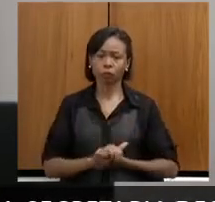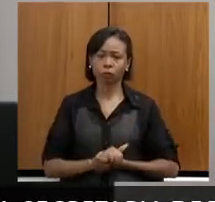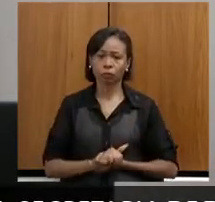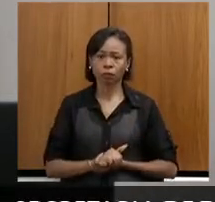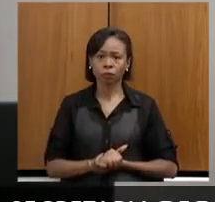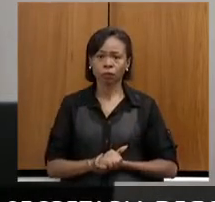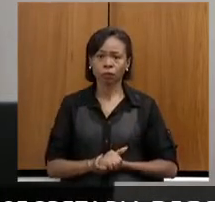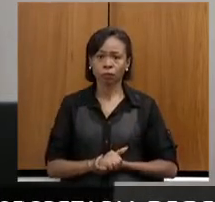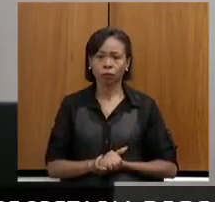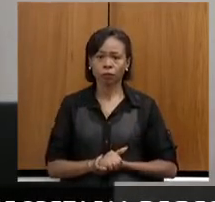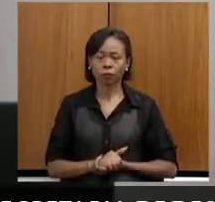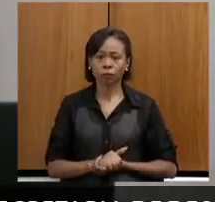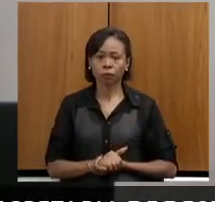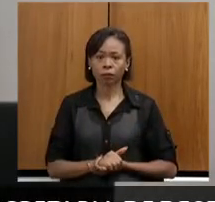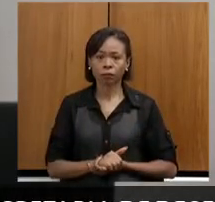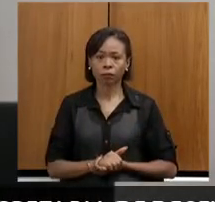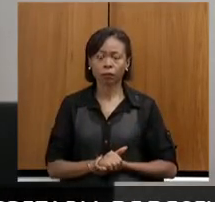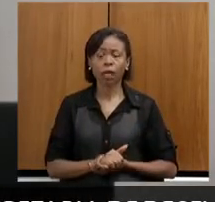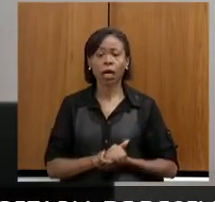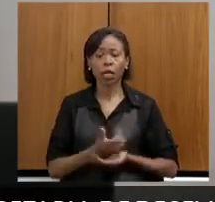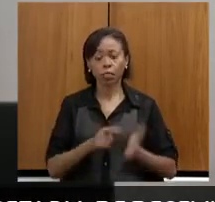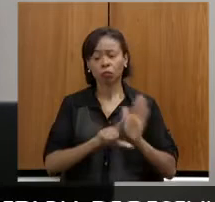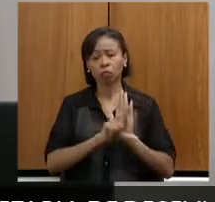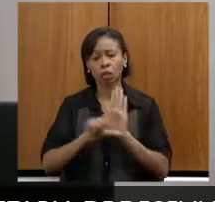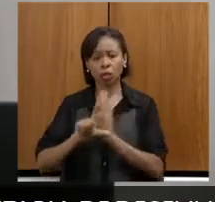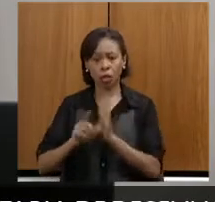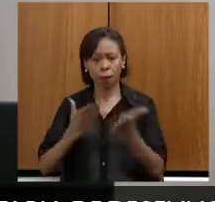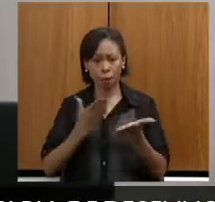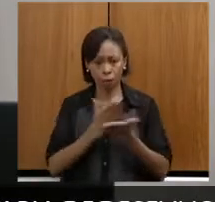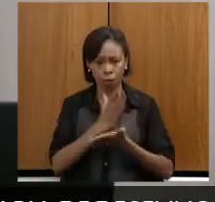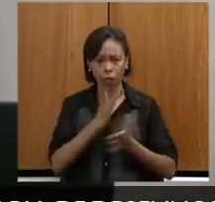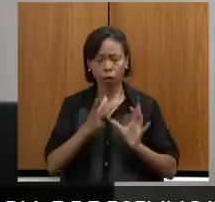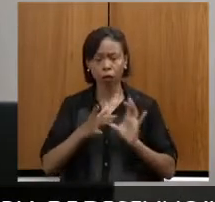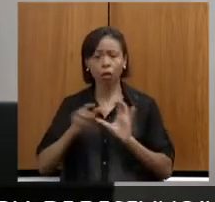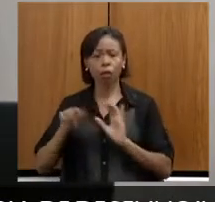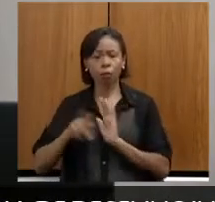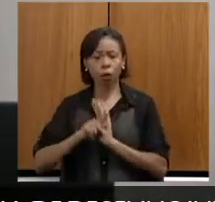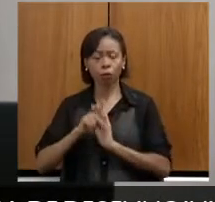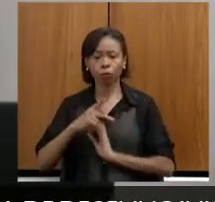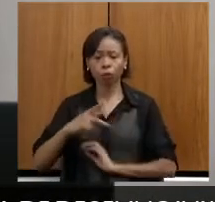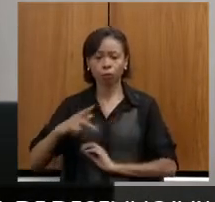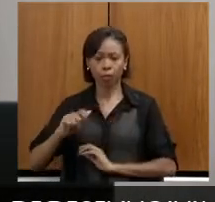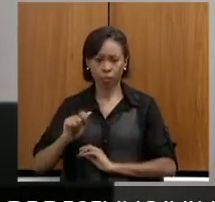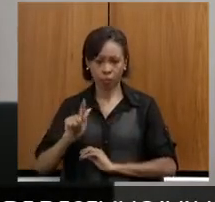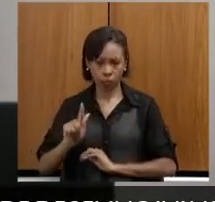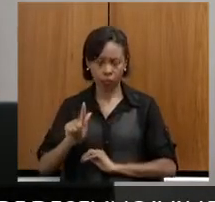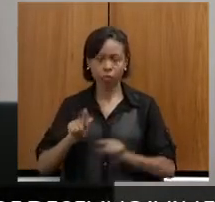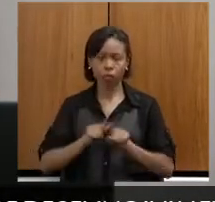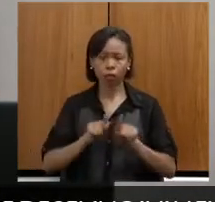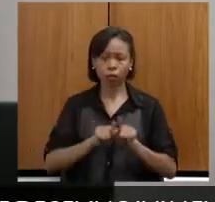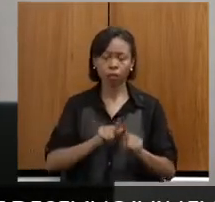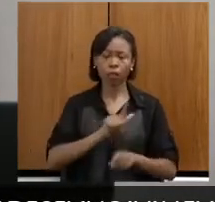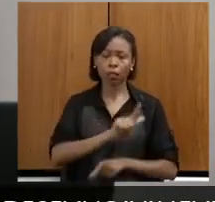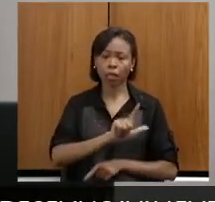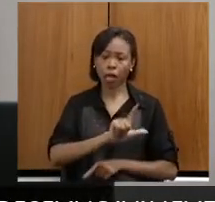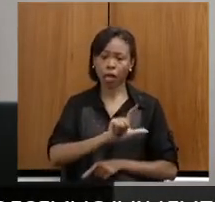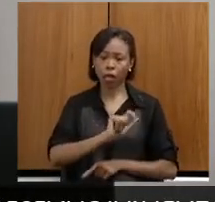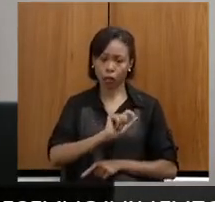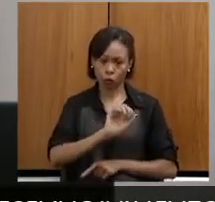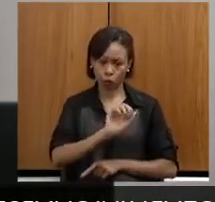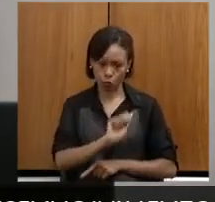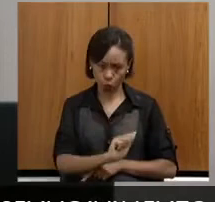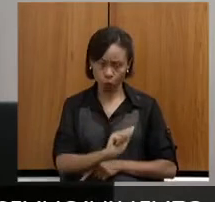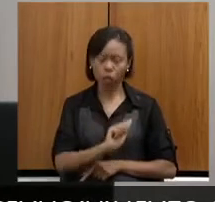Com a aprovação dessas emendas ao PPAG e as emendas respectivas na LOA, é possível